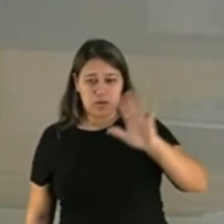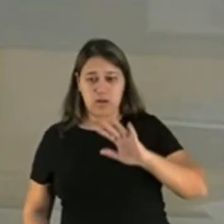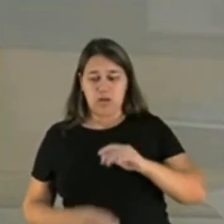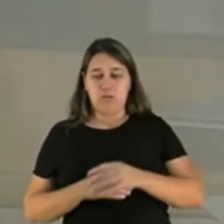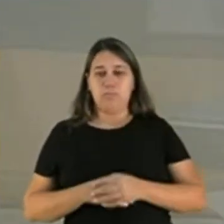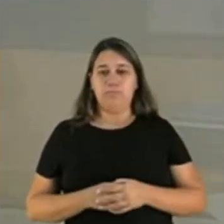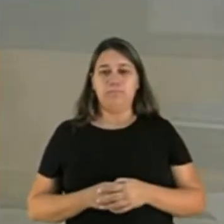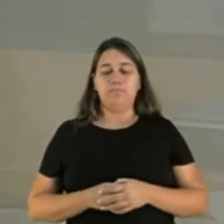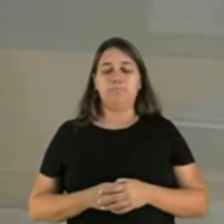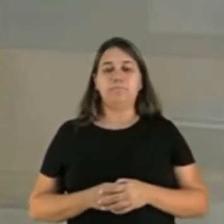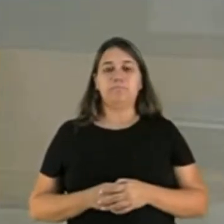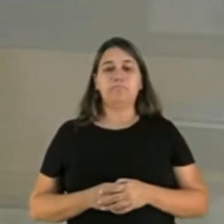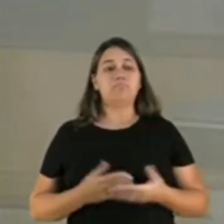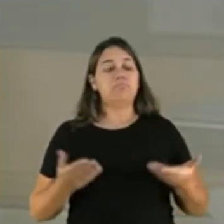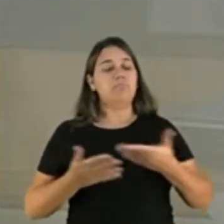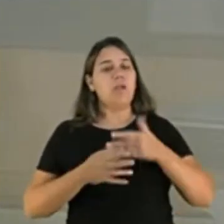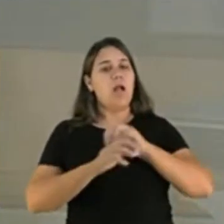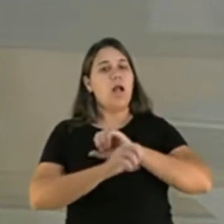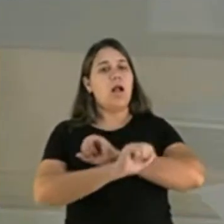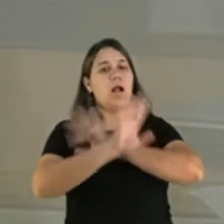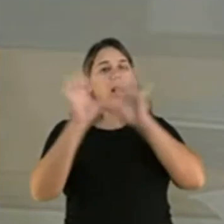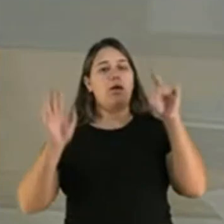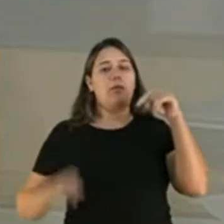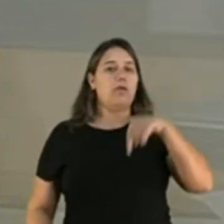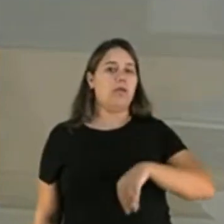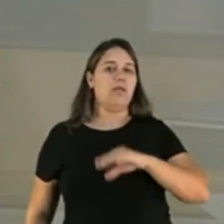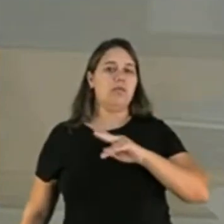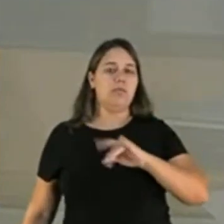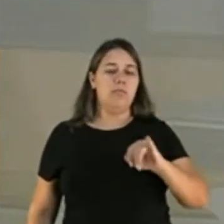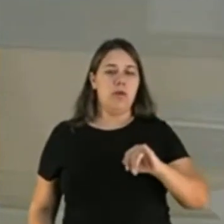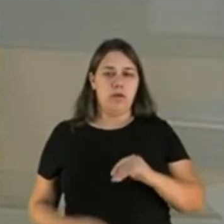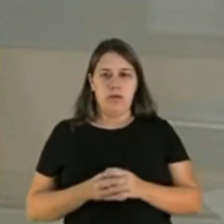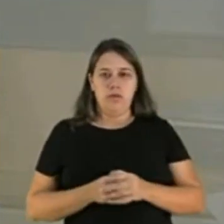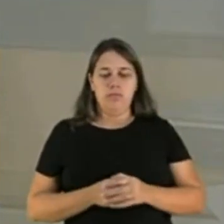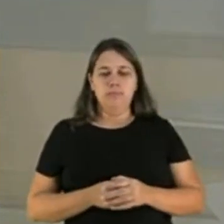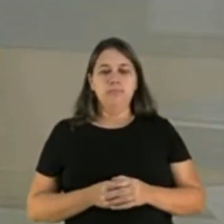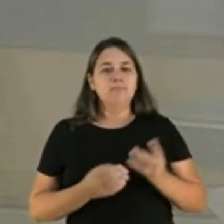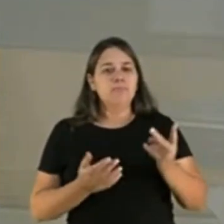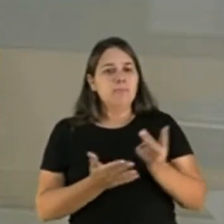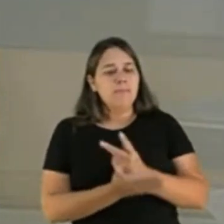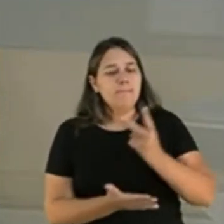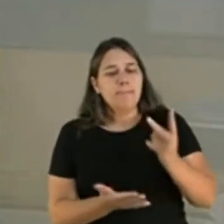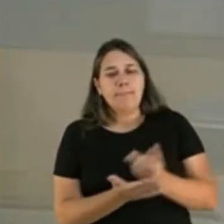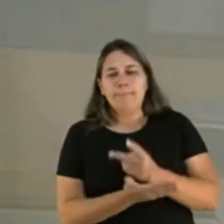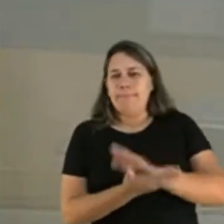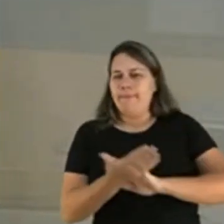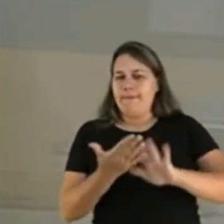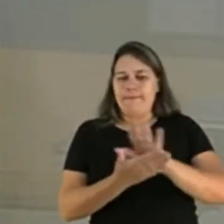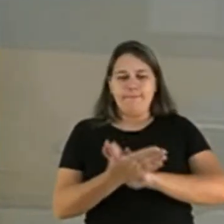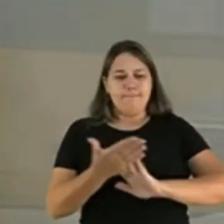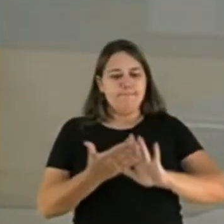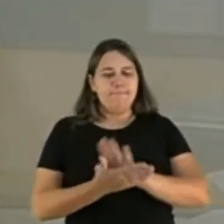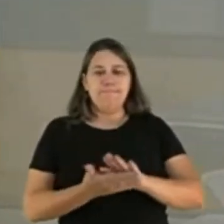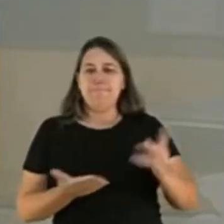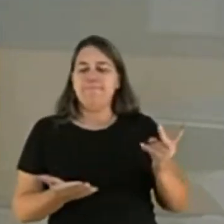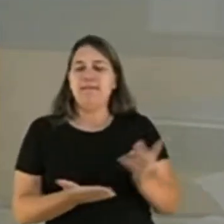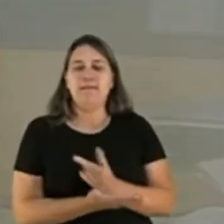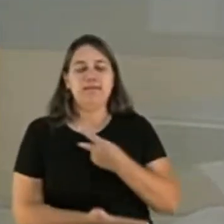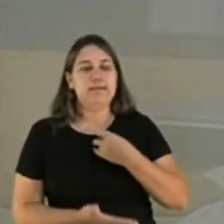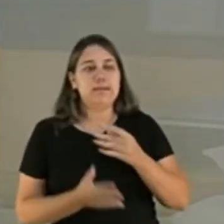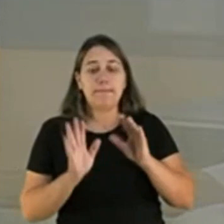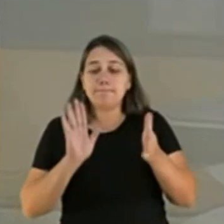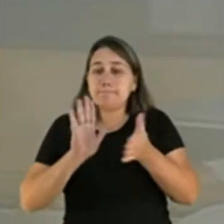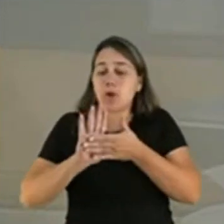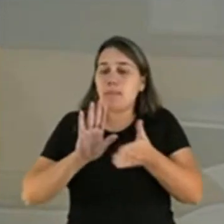Desta forma, fica claro que a presente CPI pecou por não atender os fins propostos em sua